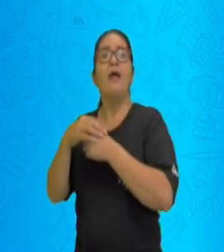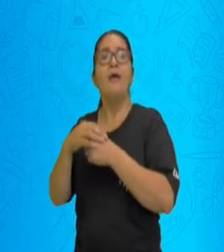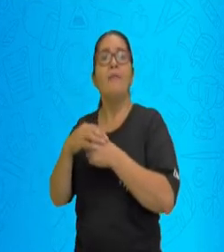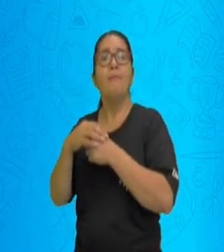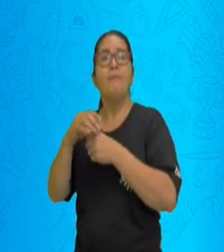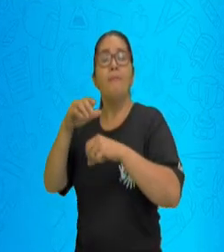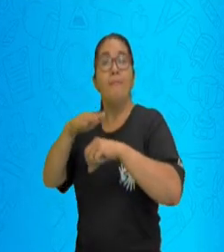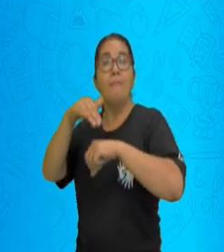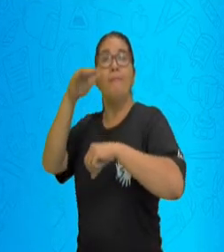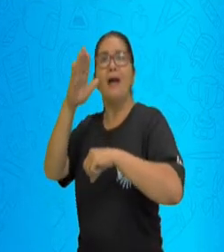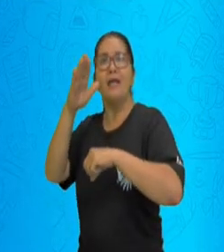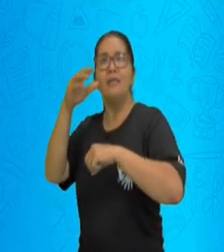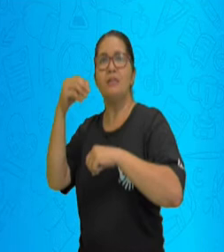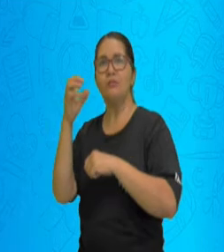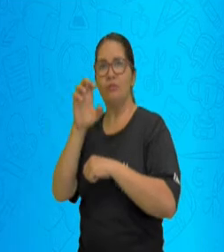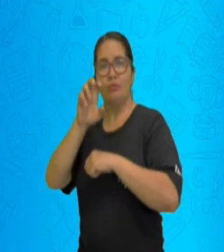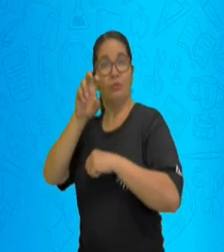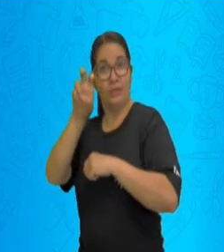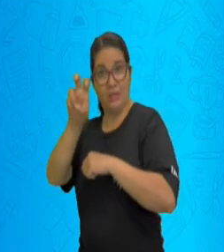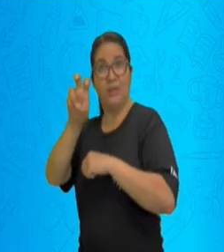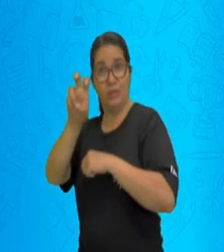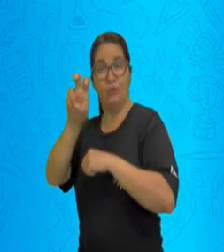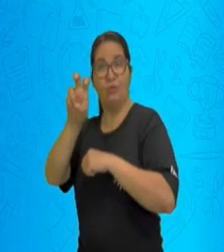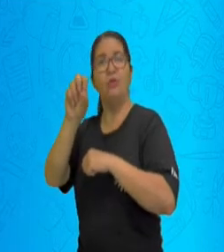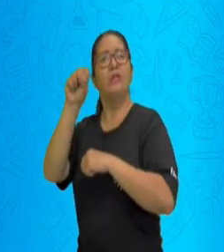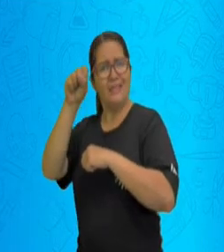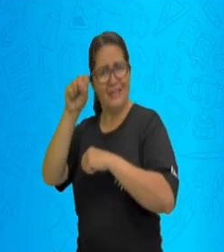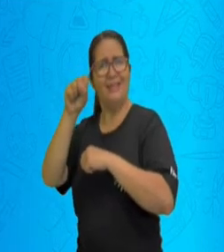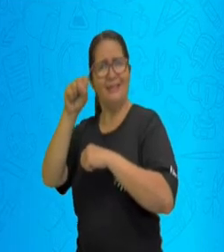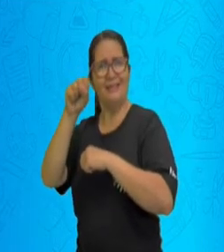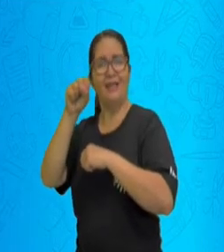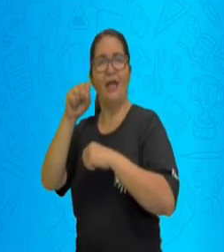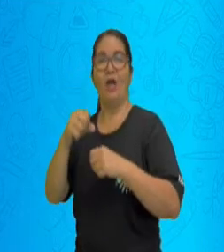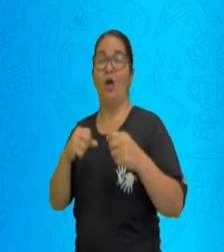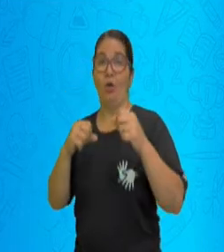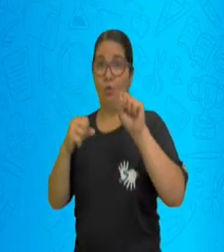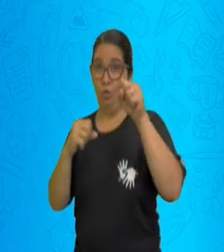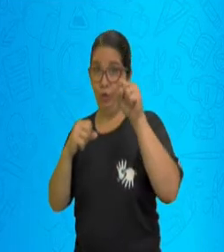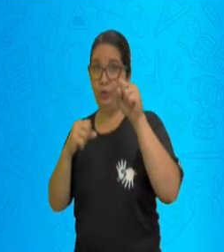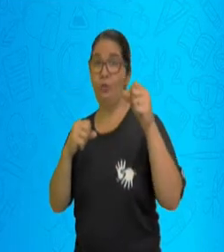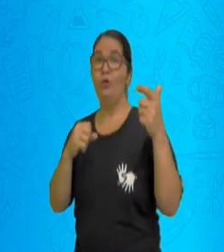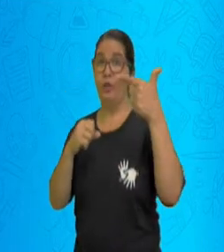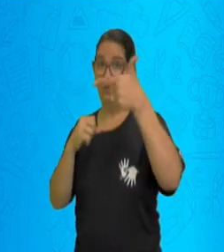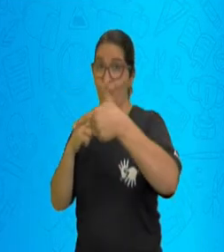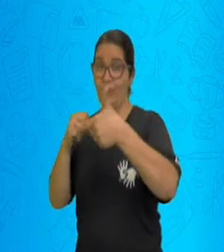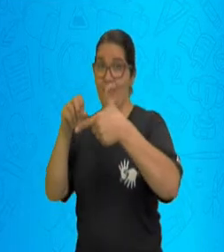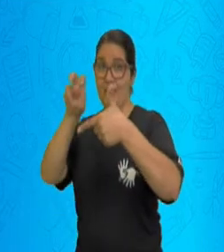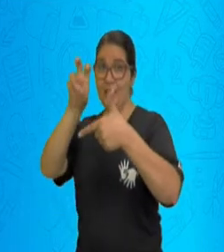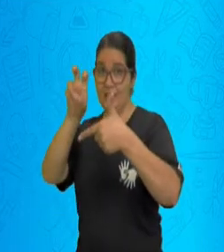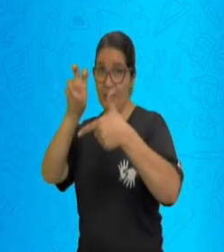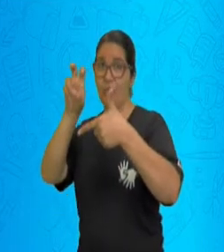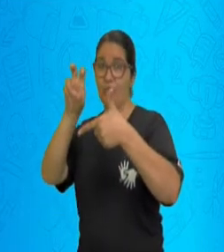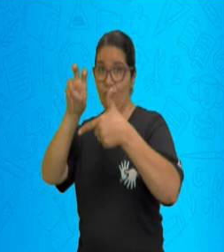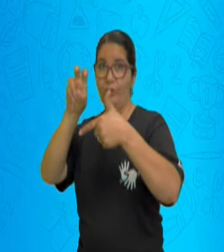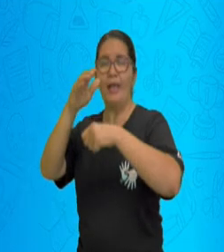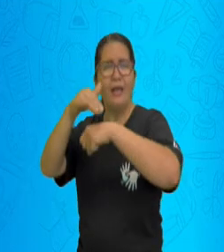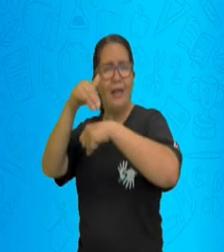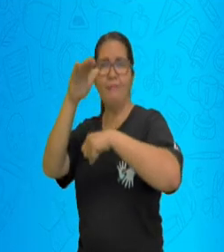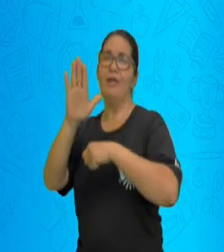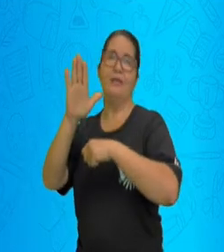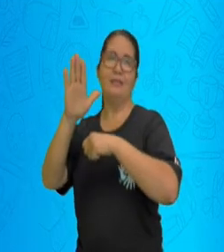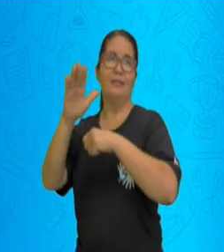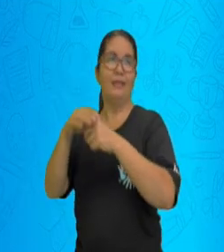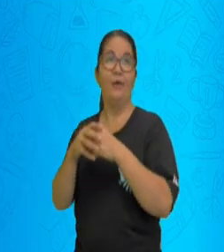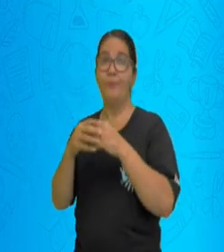No outro exemplo, eu vou dizer que 13 é menor do que 25. Então eu uso o sinal